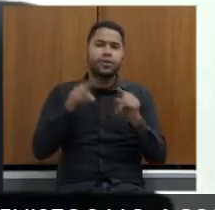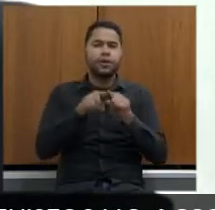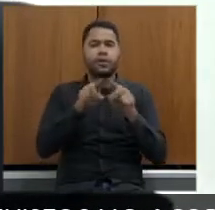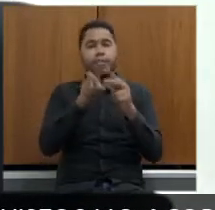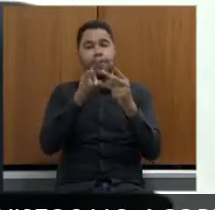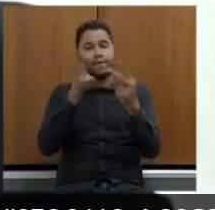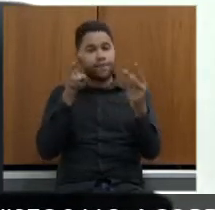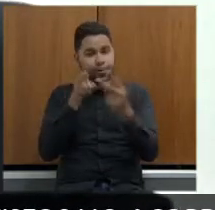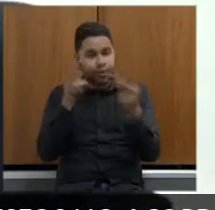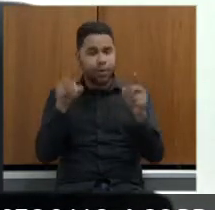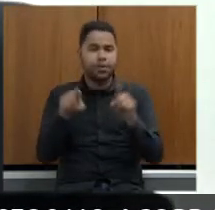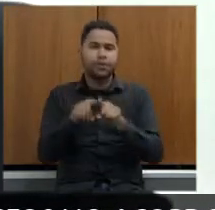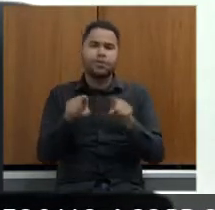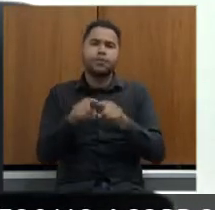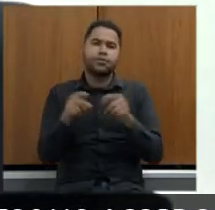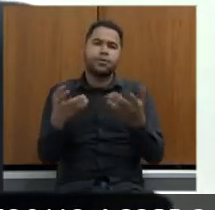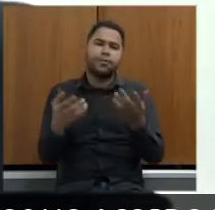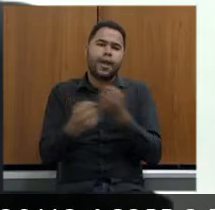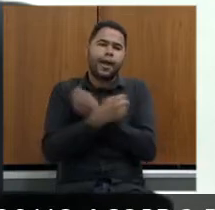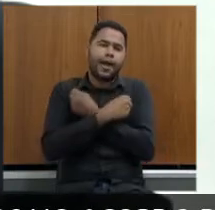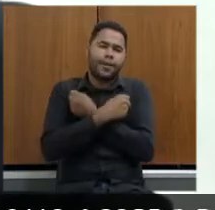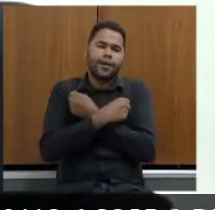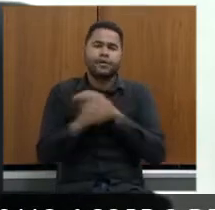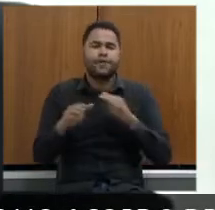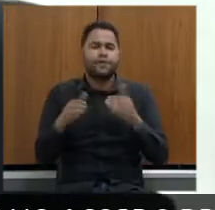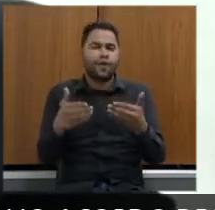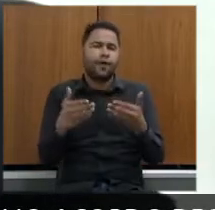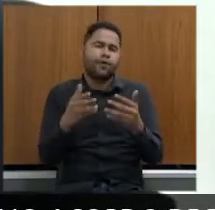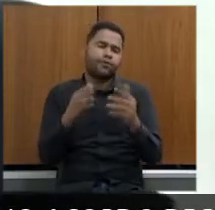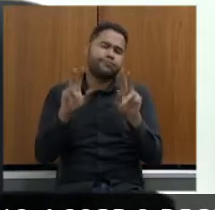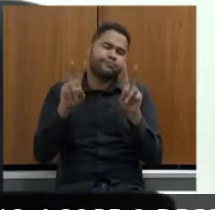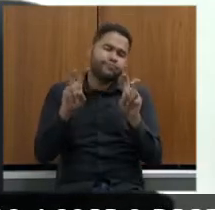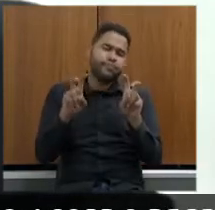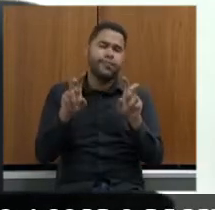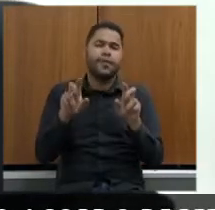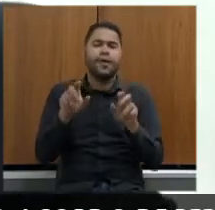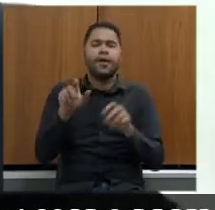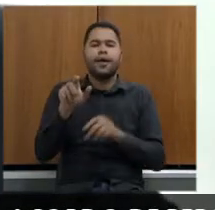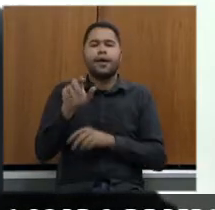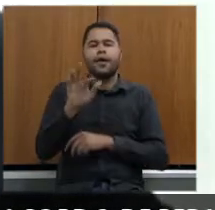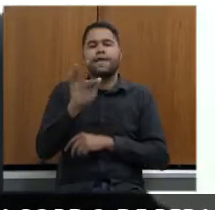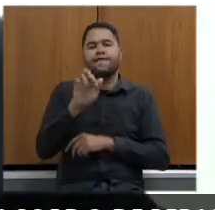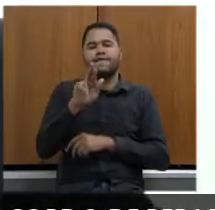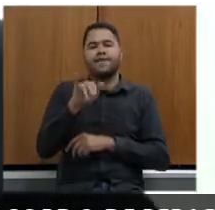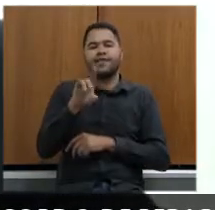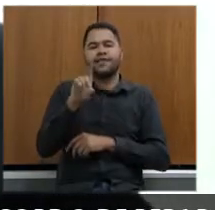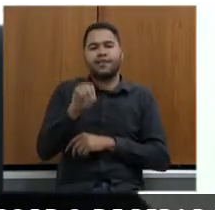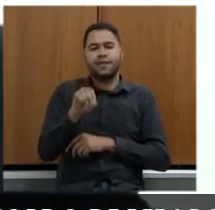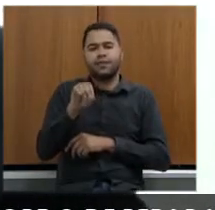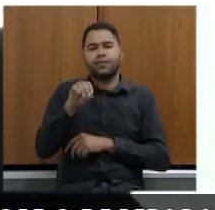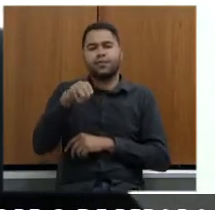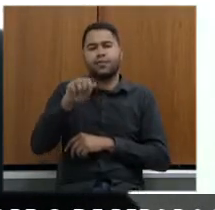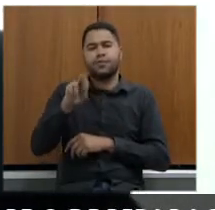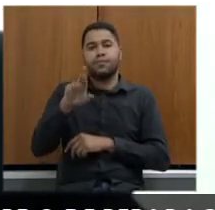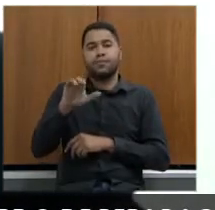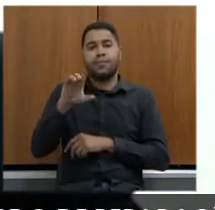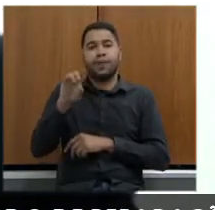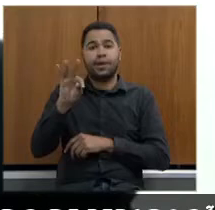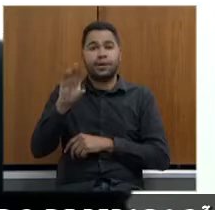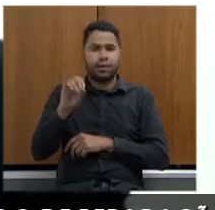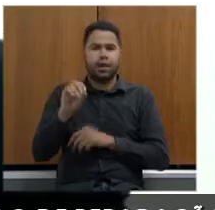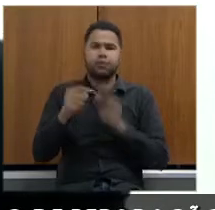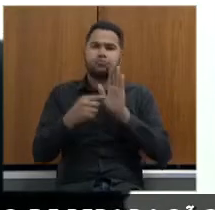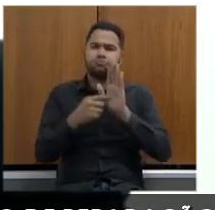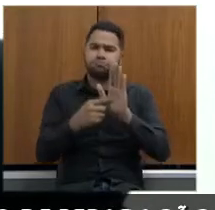forma abraçar de forma muito dedicada o secretário Fernando Marcato que fez a sua apresentação